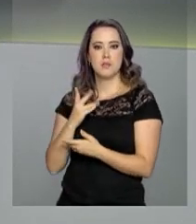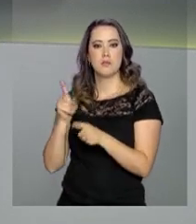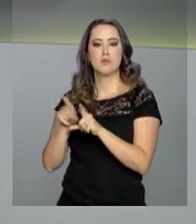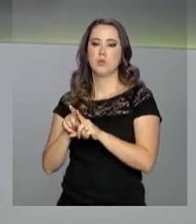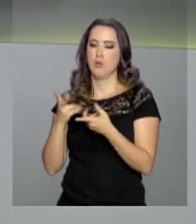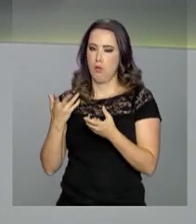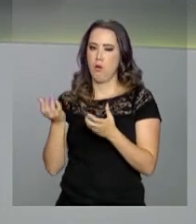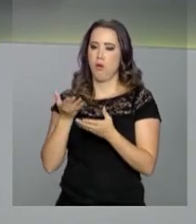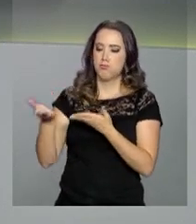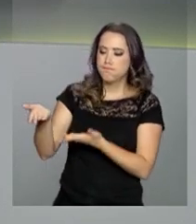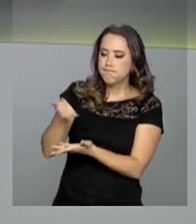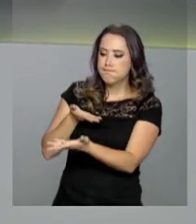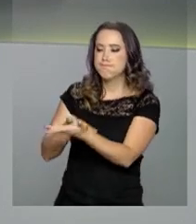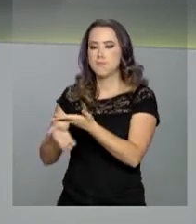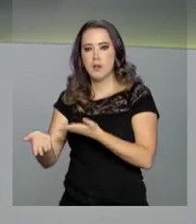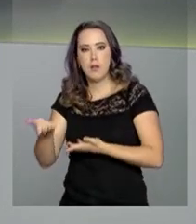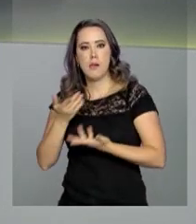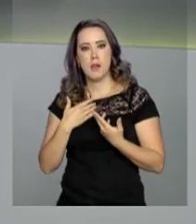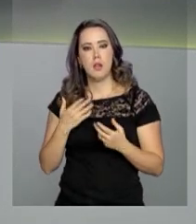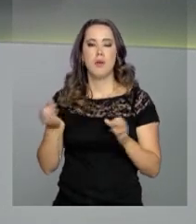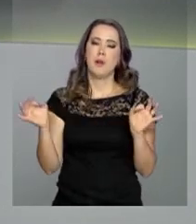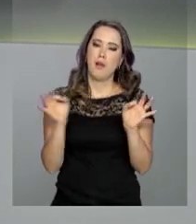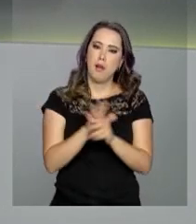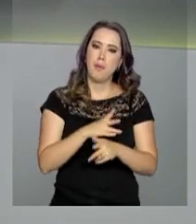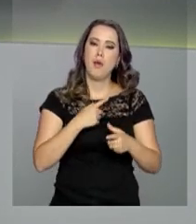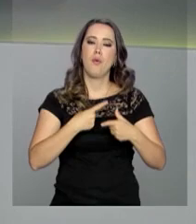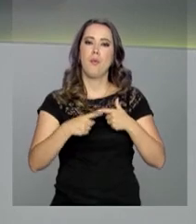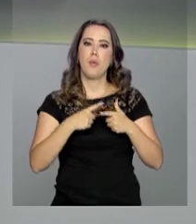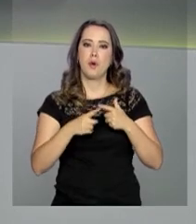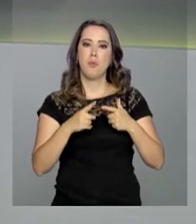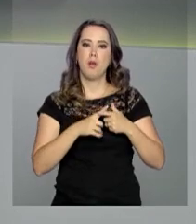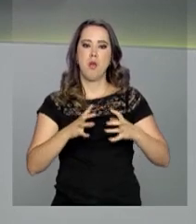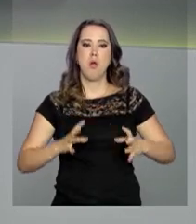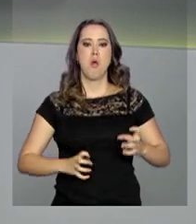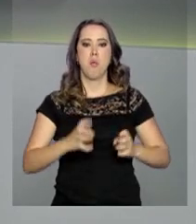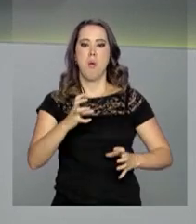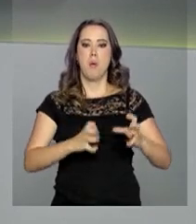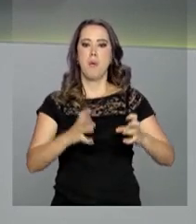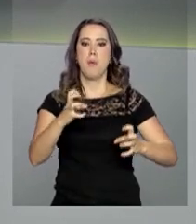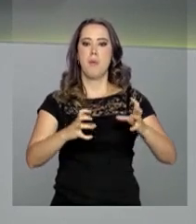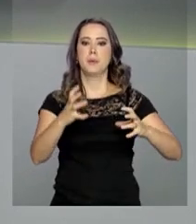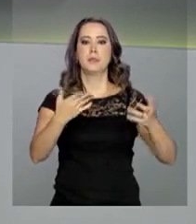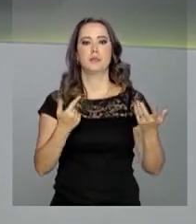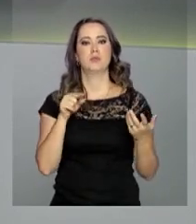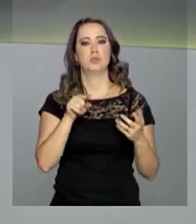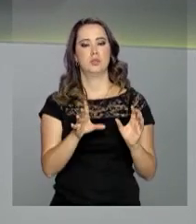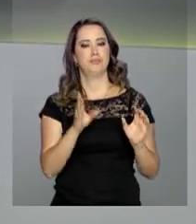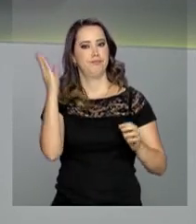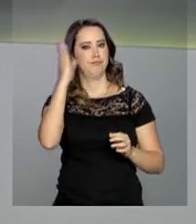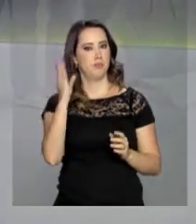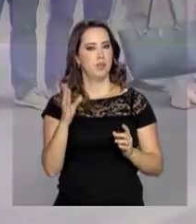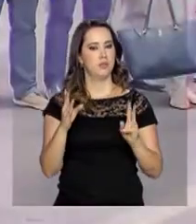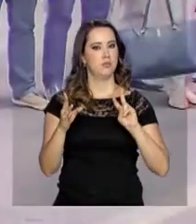solucionar conflitos entre brasileiros e imigrantes, como os que foram registrados no último fim de semana.